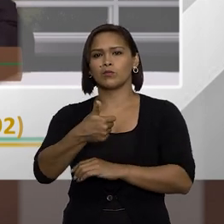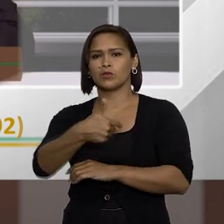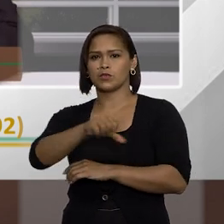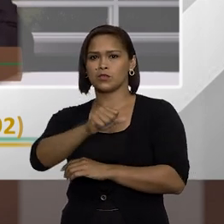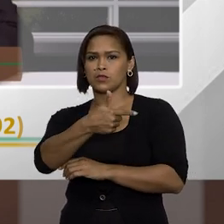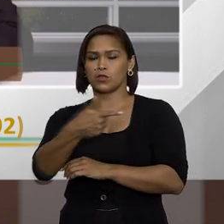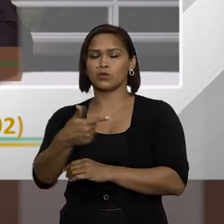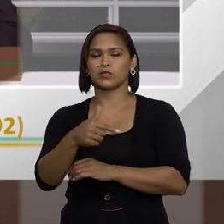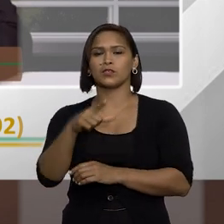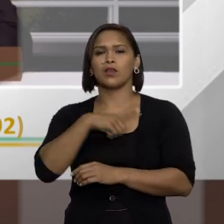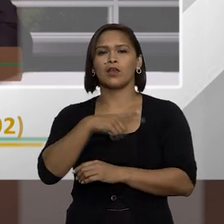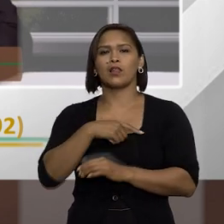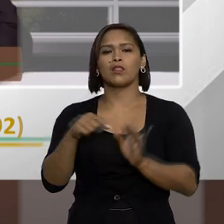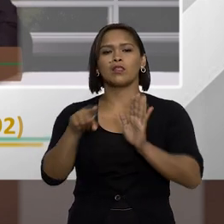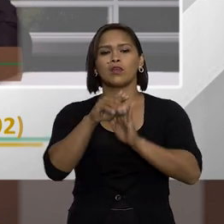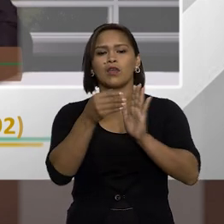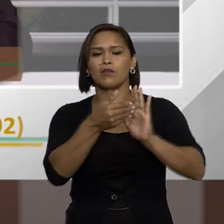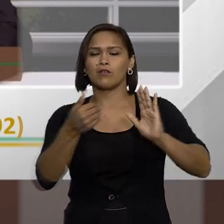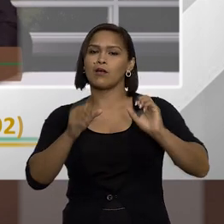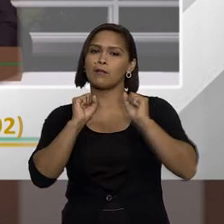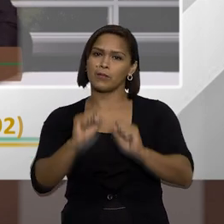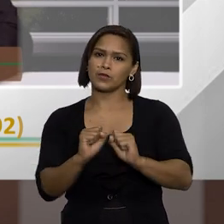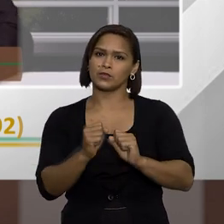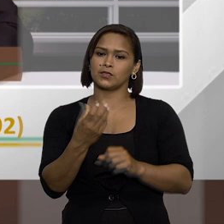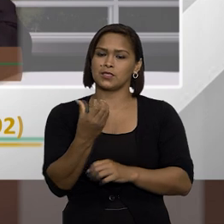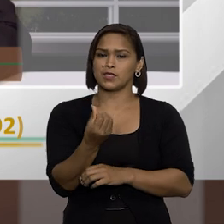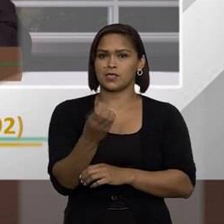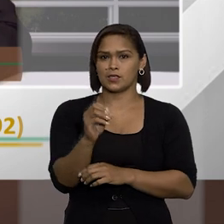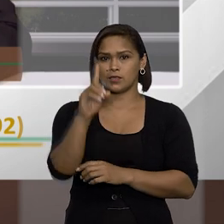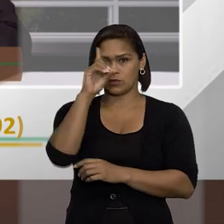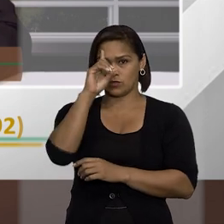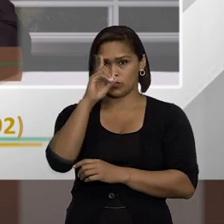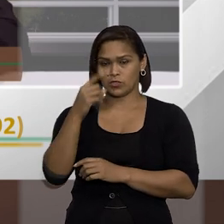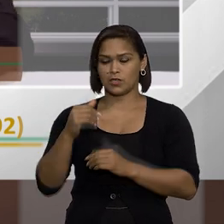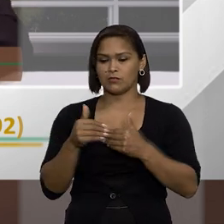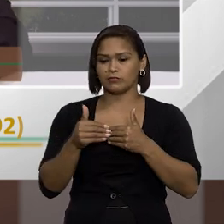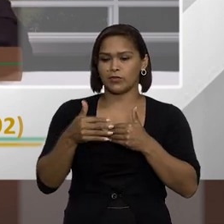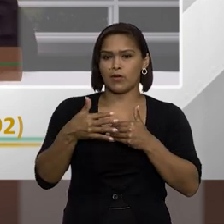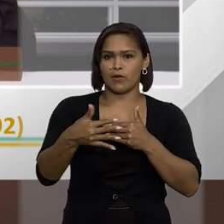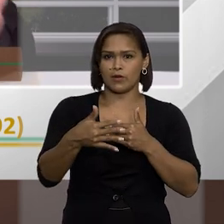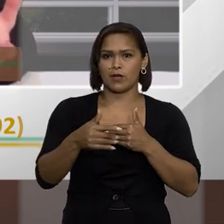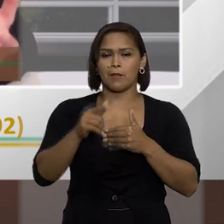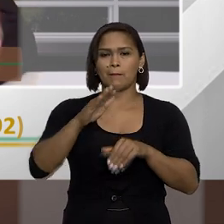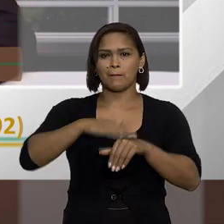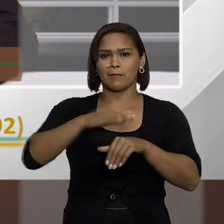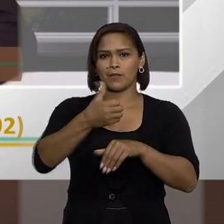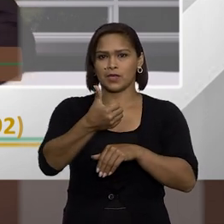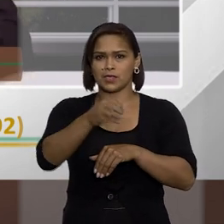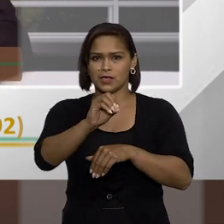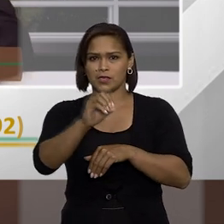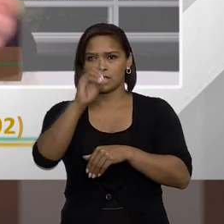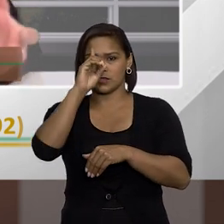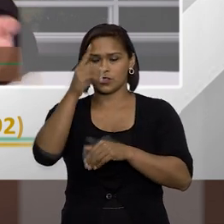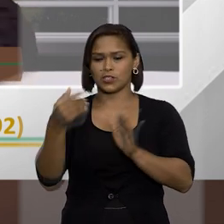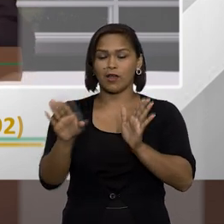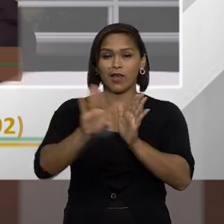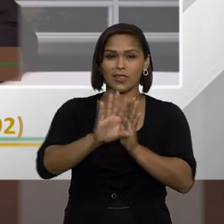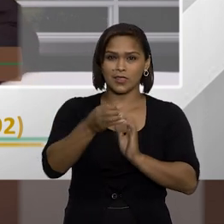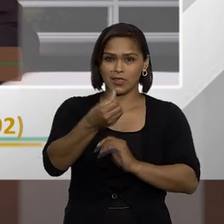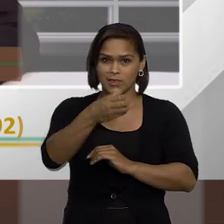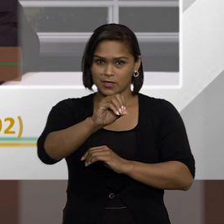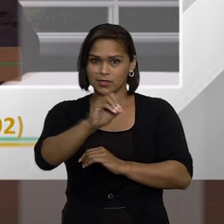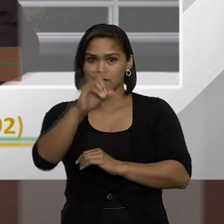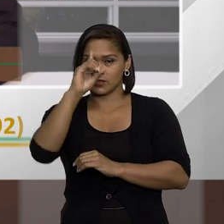a 8.112. Ela contempla que esse afastamento pode ser por até 60 dias, prorrogável por mais 60 dias, por mais até